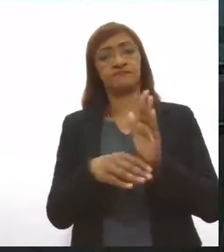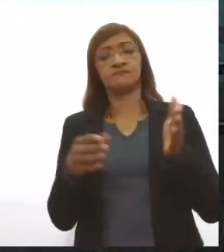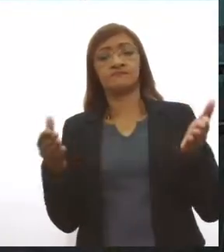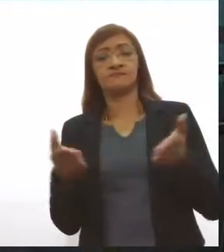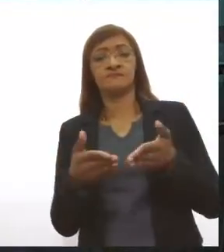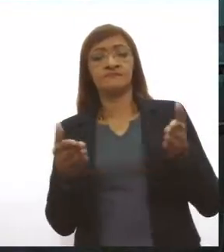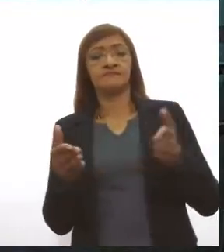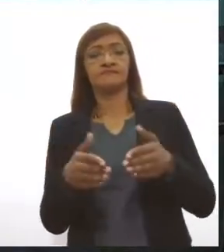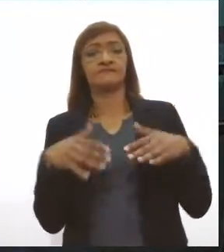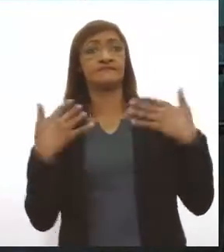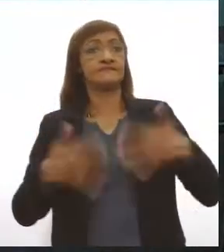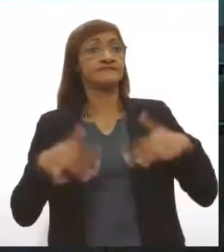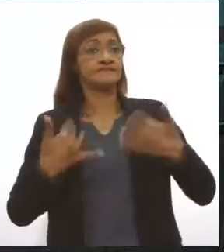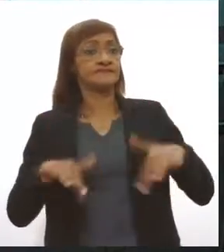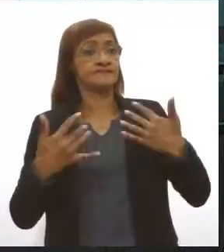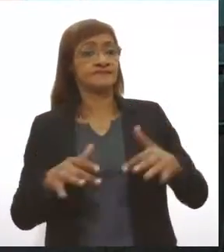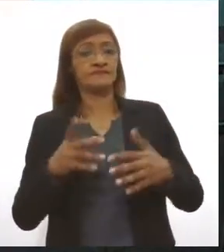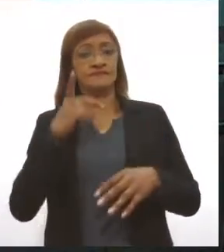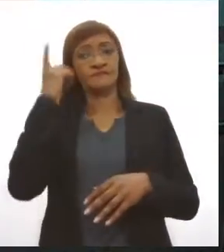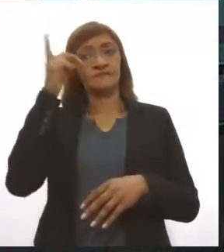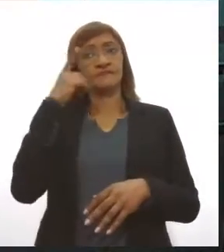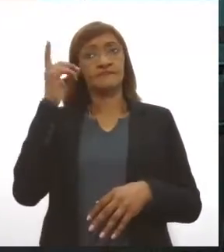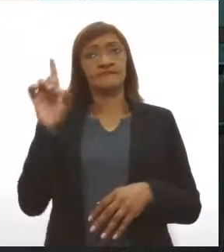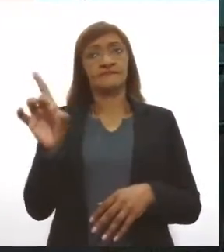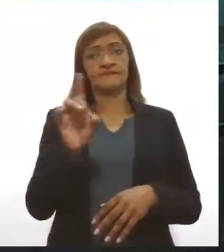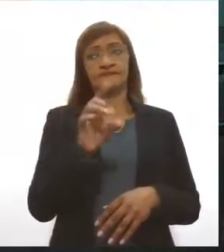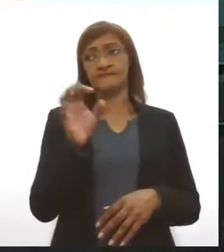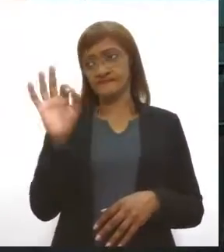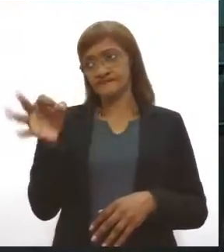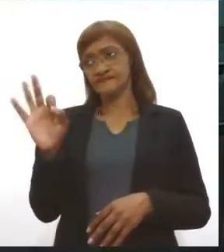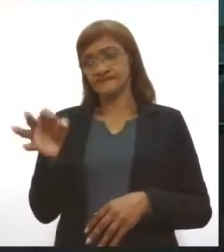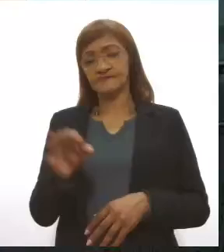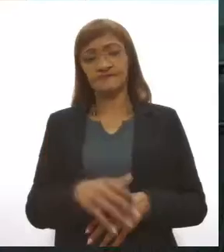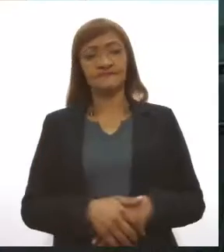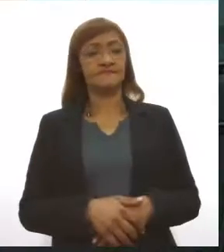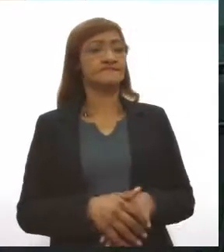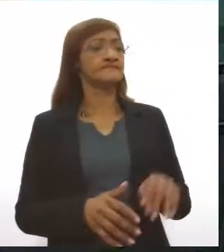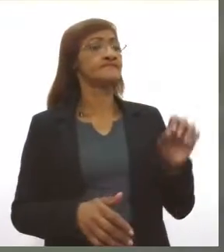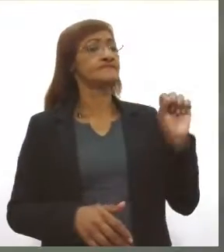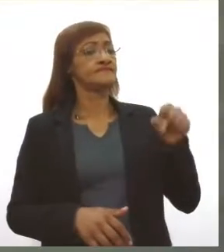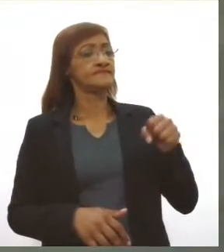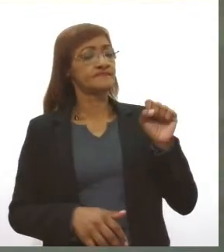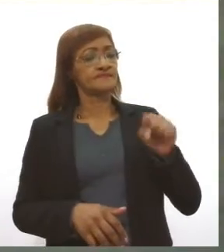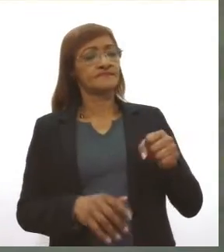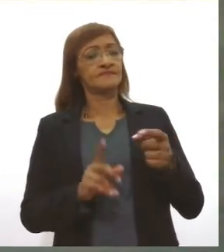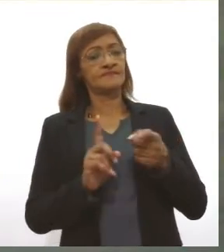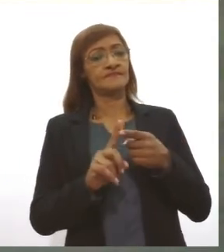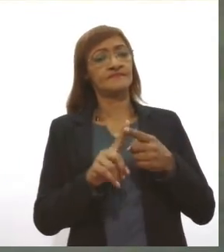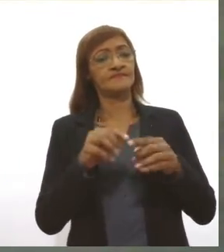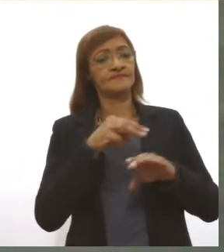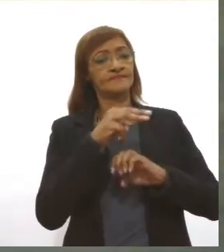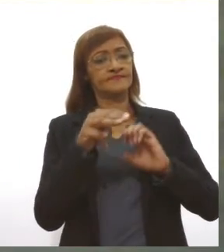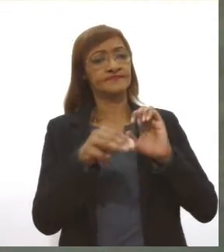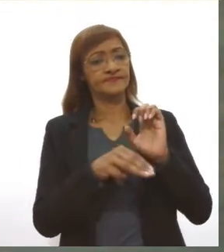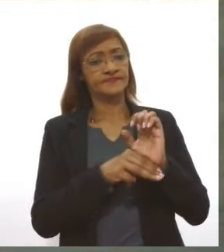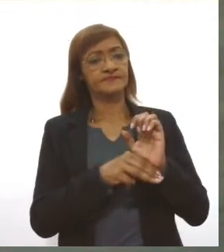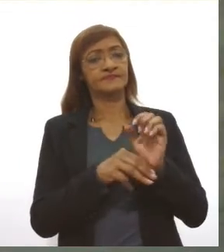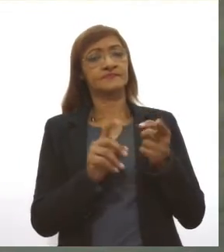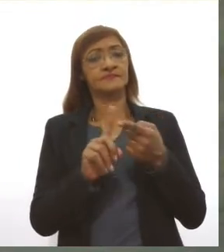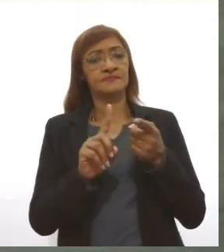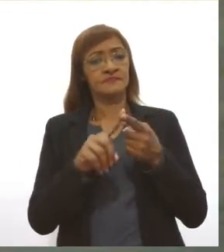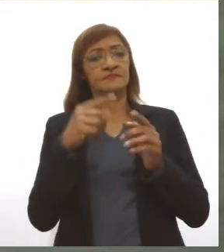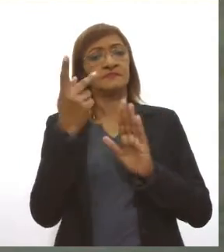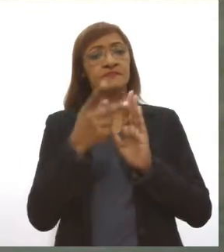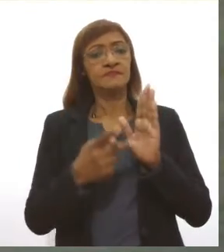A expectativa é grande entre os deputados, né, Júnior? Isso mesmo. Você disse também 31 emendas, mas também tem projetos sendo de